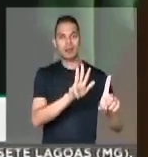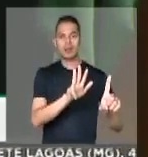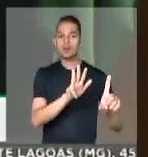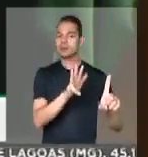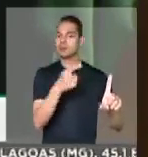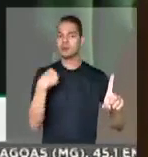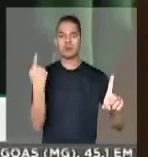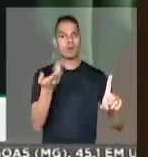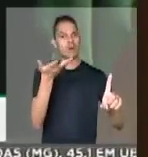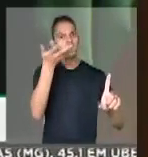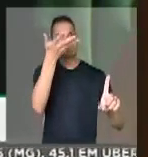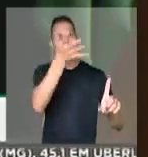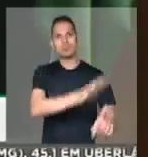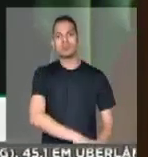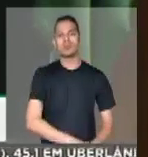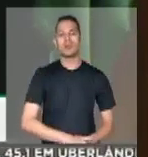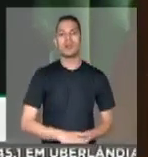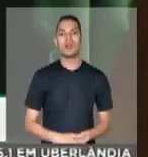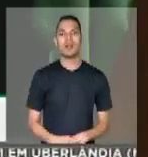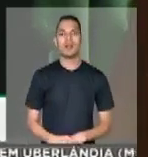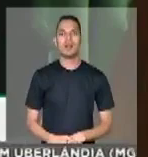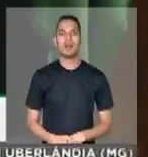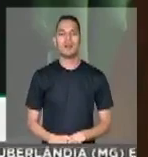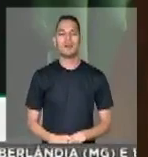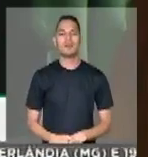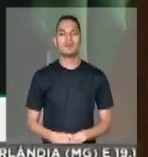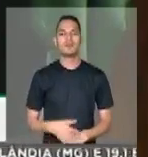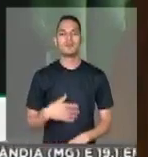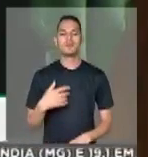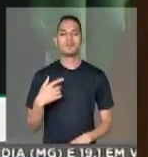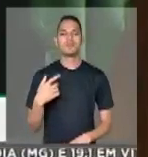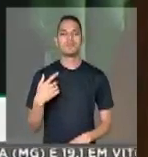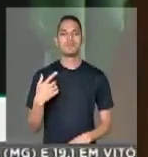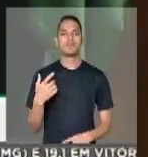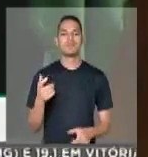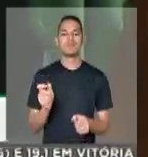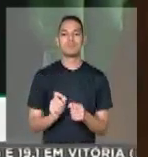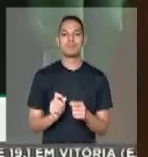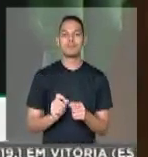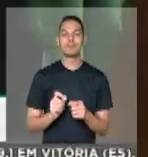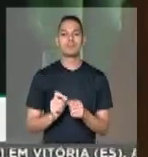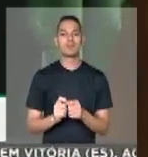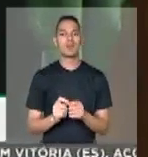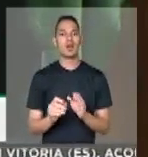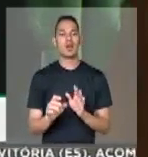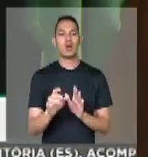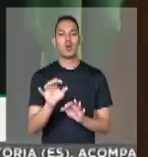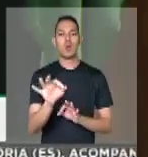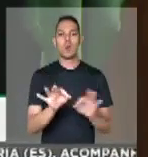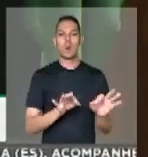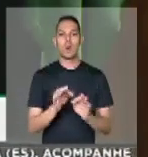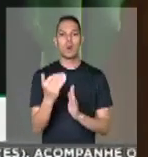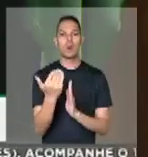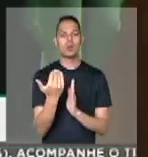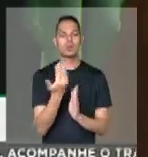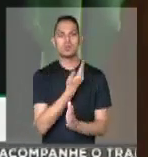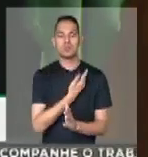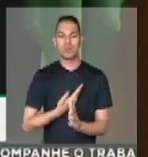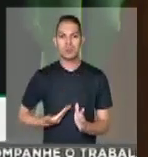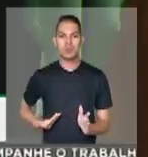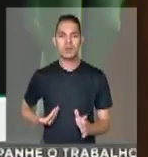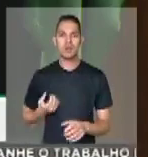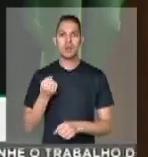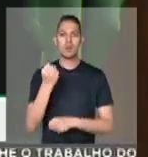atitude inaceitável, é uma atitude que não tem motivação de ordem pública que ocorre depois de